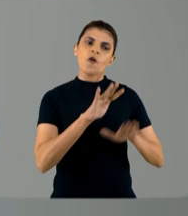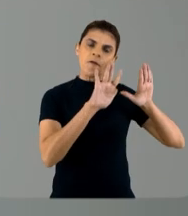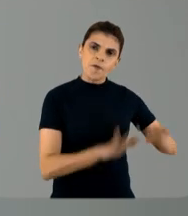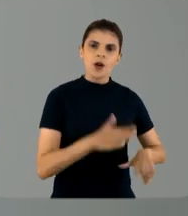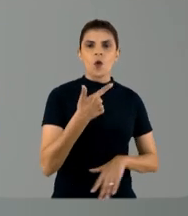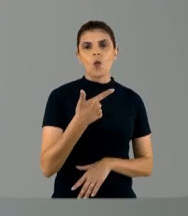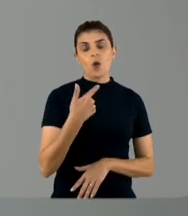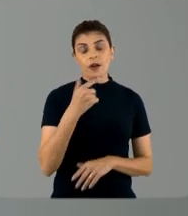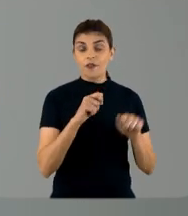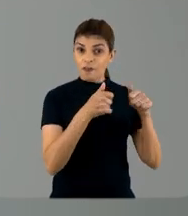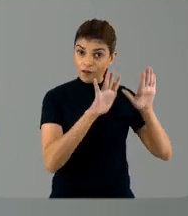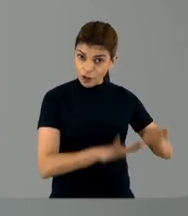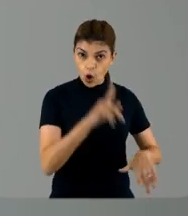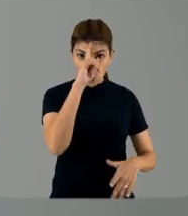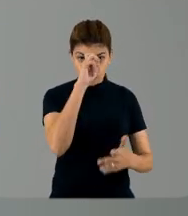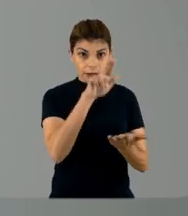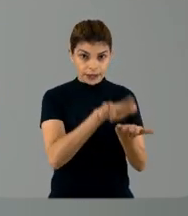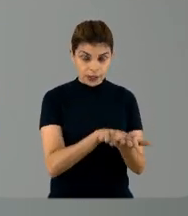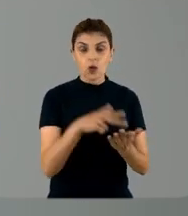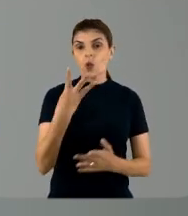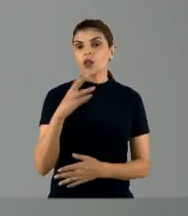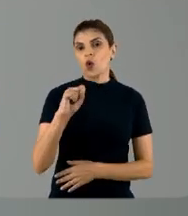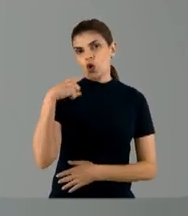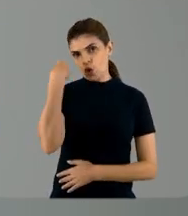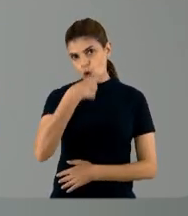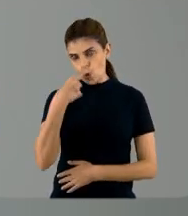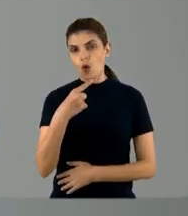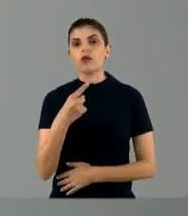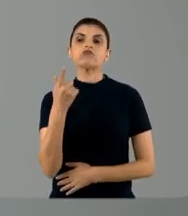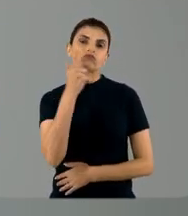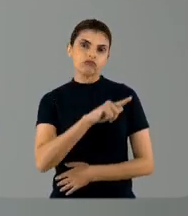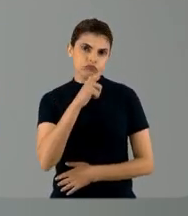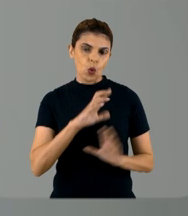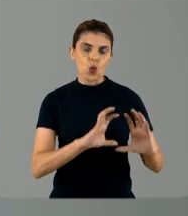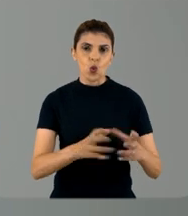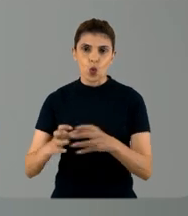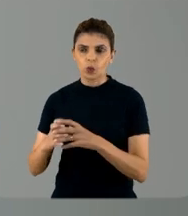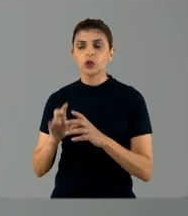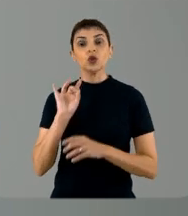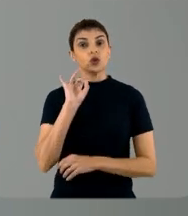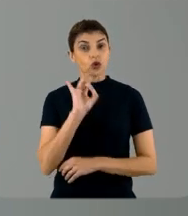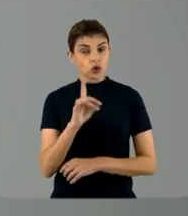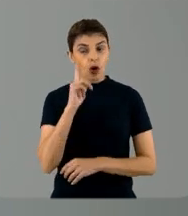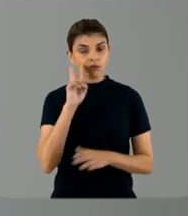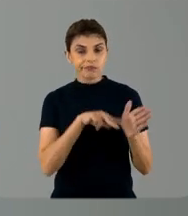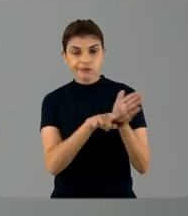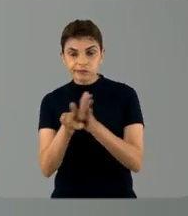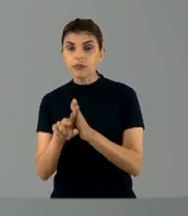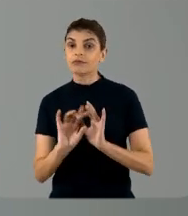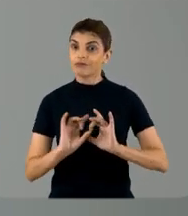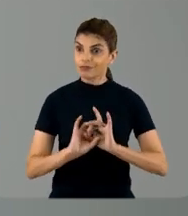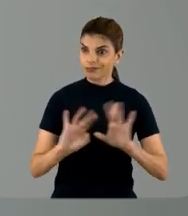48 horas, quando o binômio for de alta conjuntamente. A gente só está antecipando